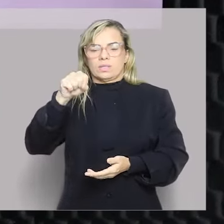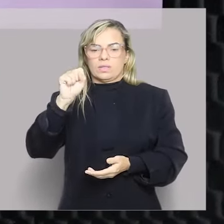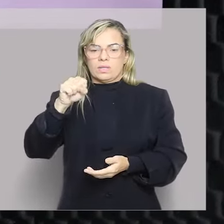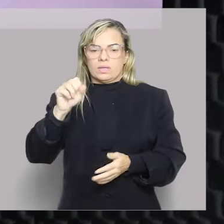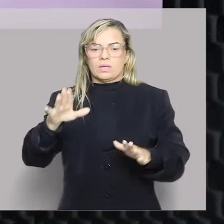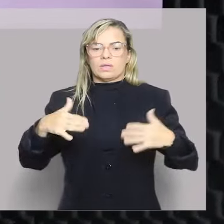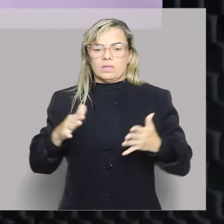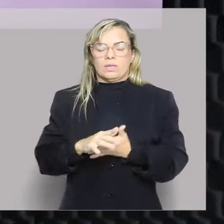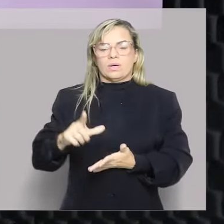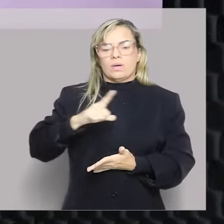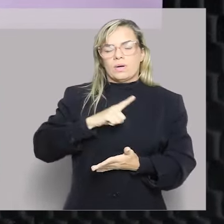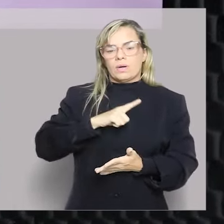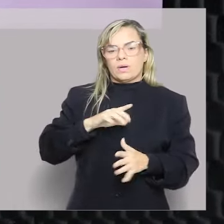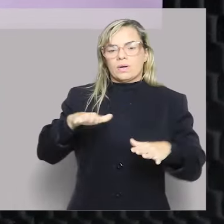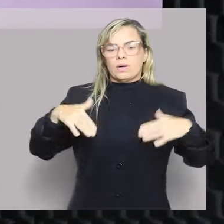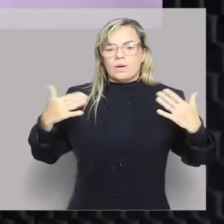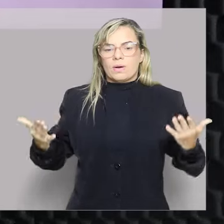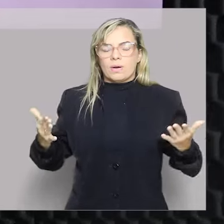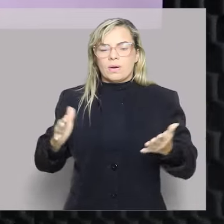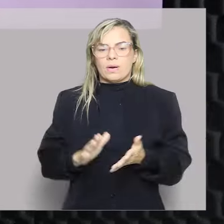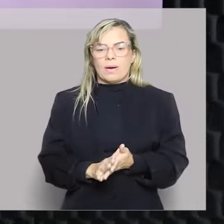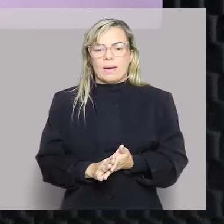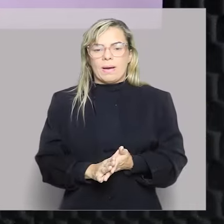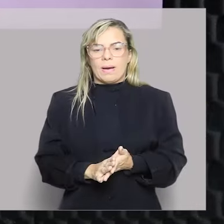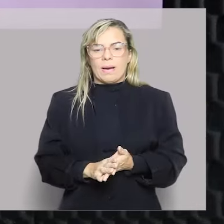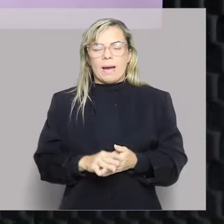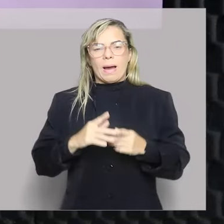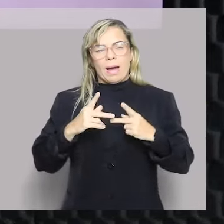Tem? Tem. Não tem direito à honra?